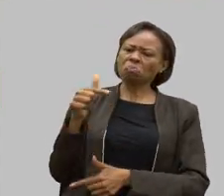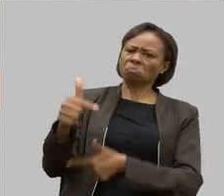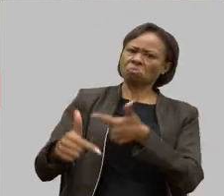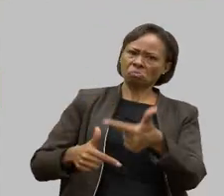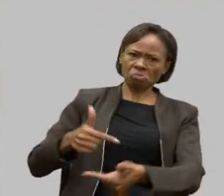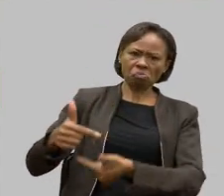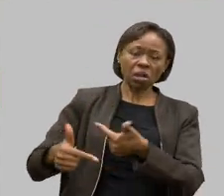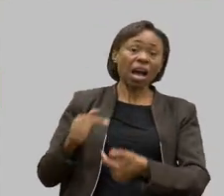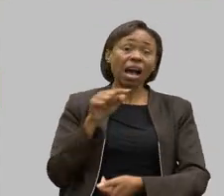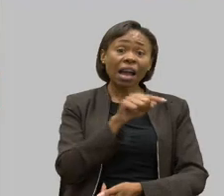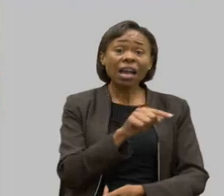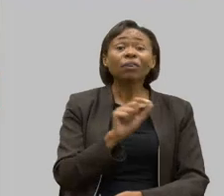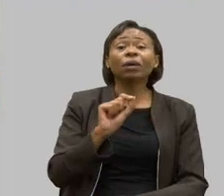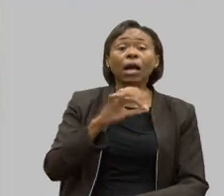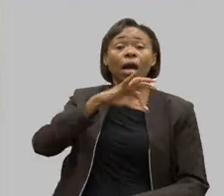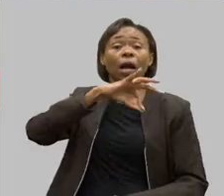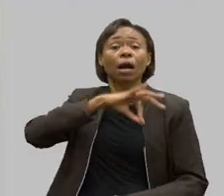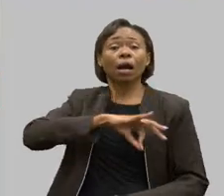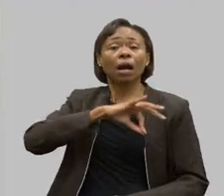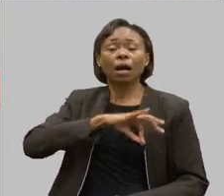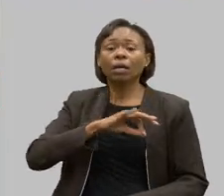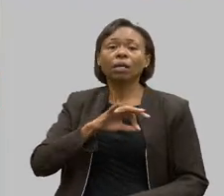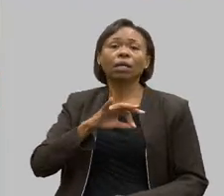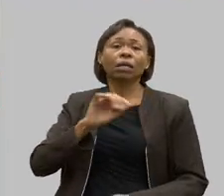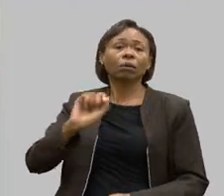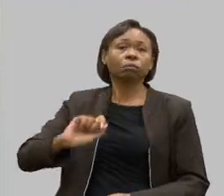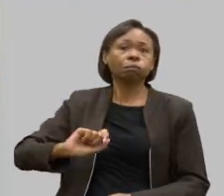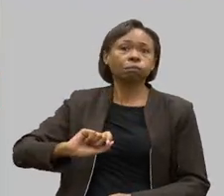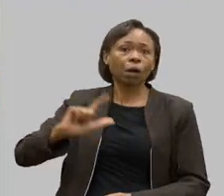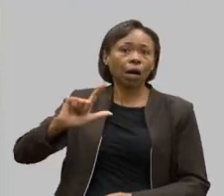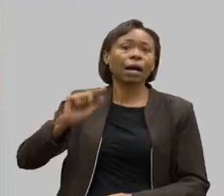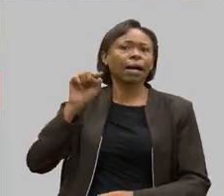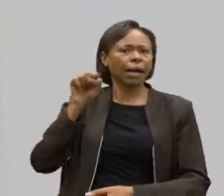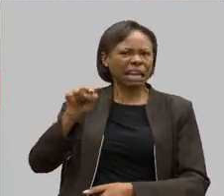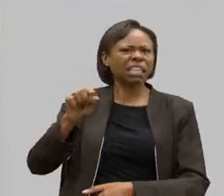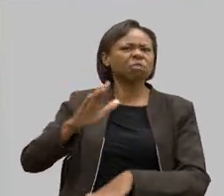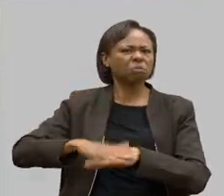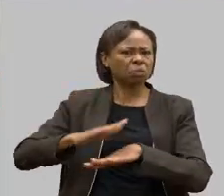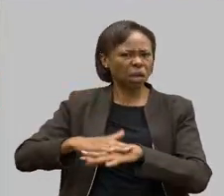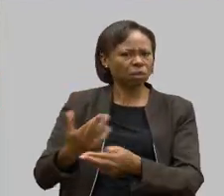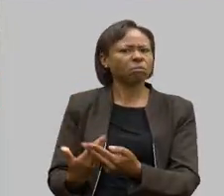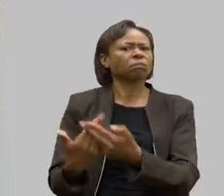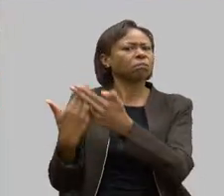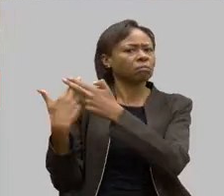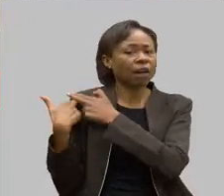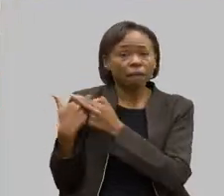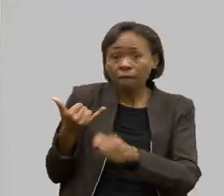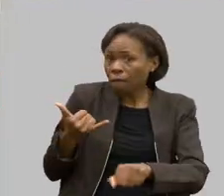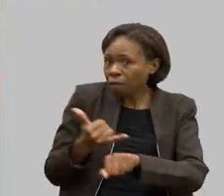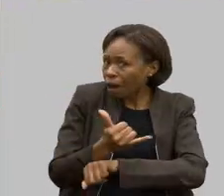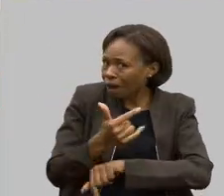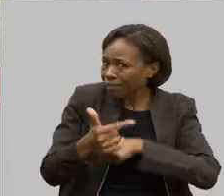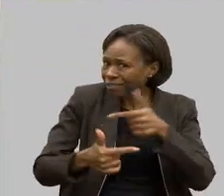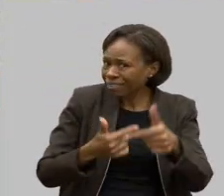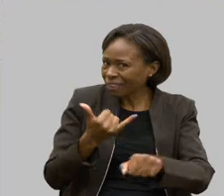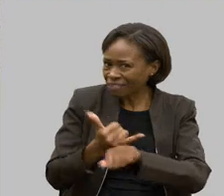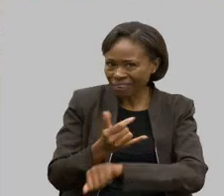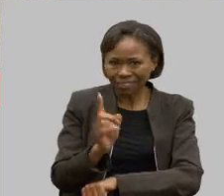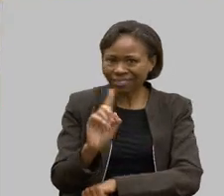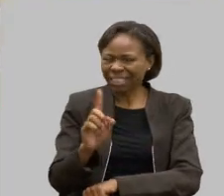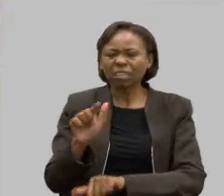vou aumentar. são responsáveis, não falta o trabalho, dedicados,